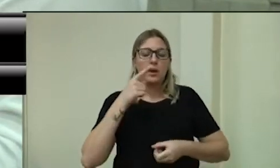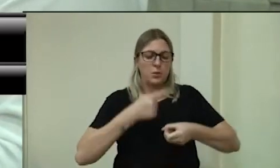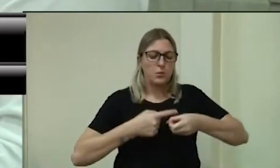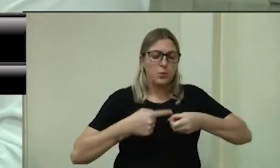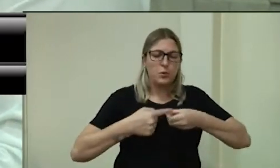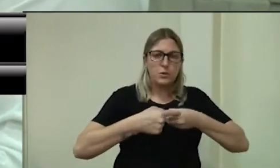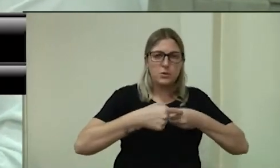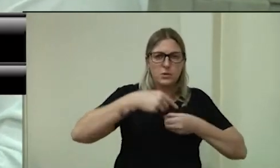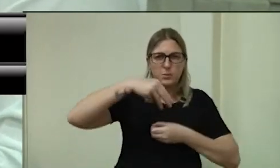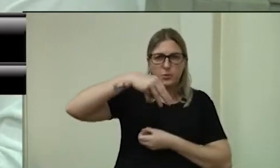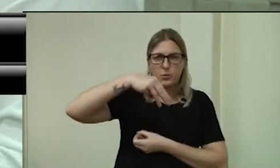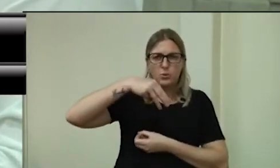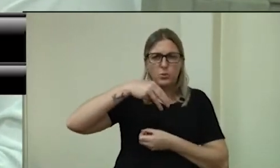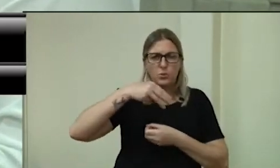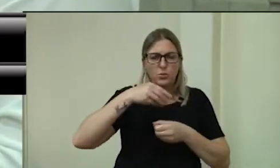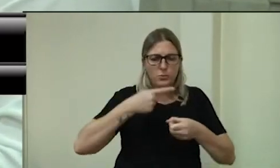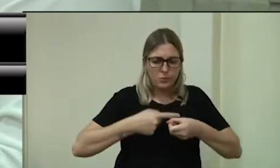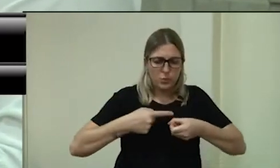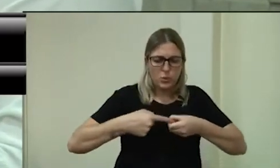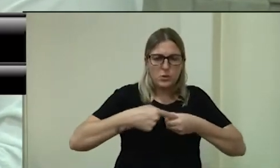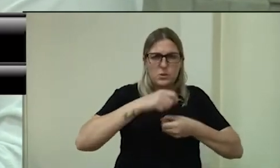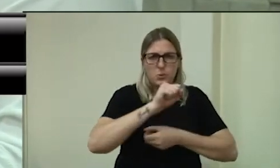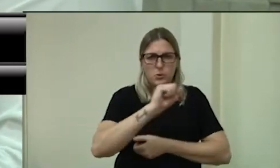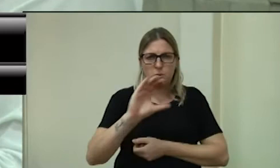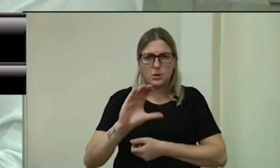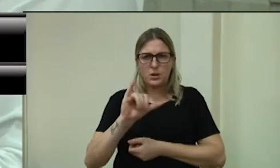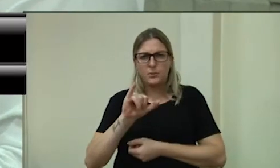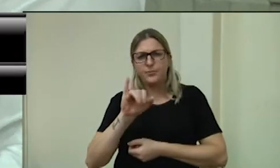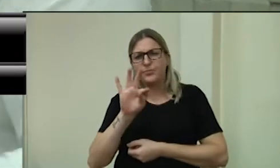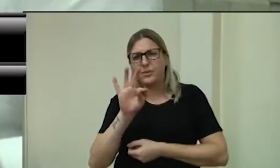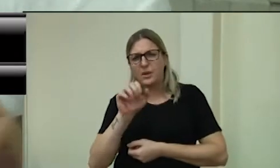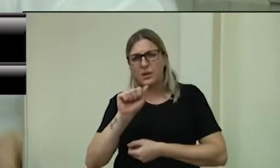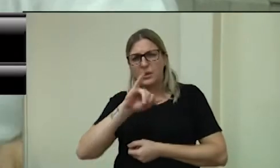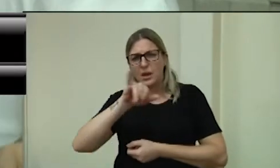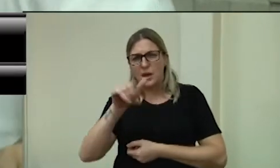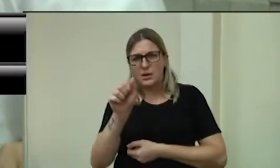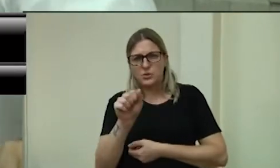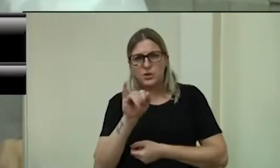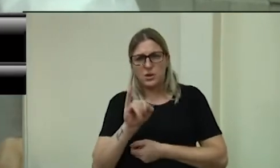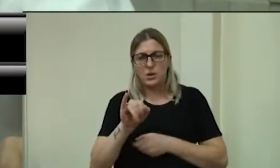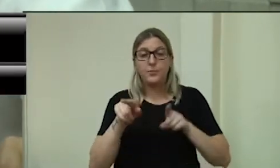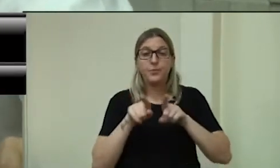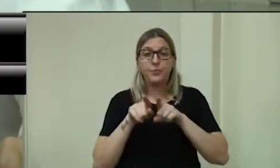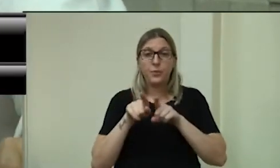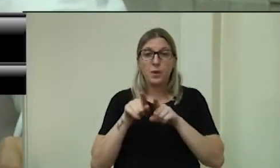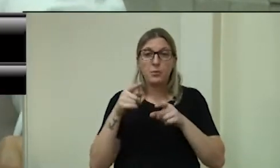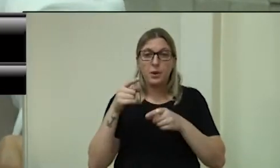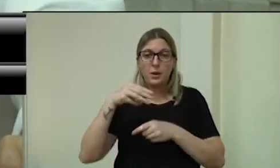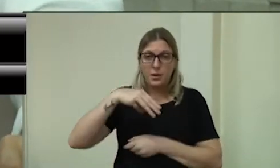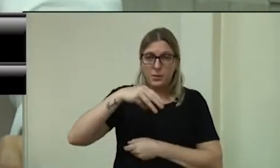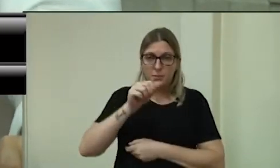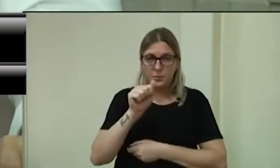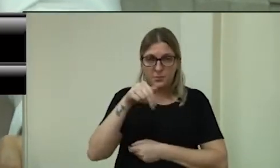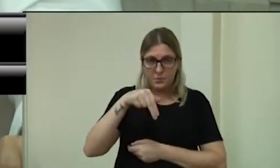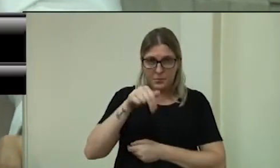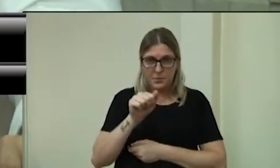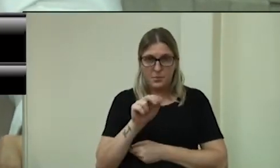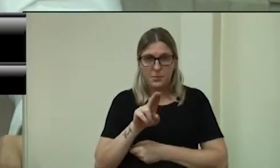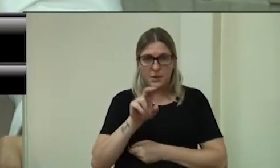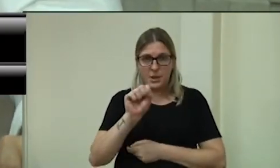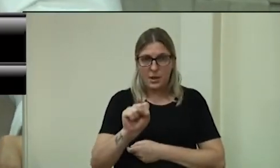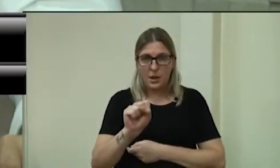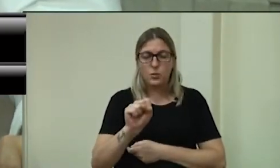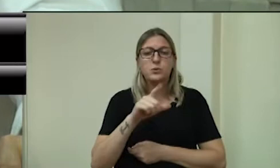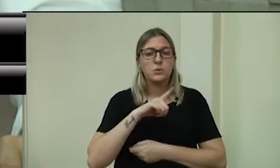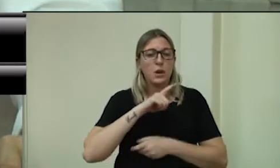Manaus, também tem vários centros de reabilitação pós-COVID, porque, infelizmente, para muitos, ele fica com